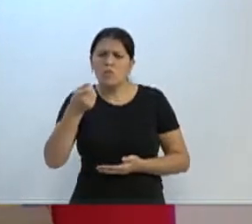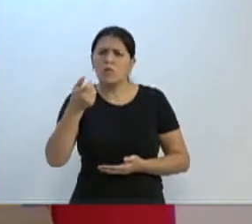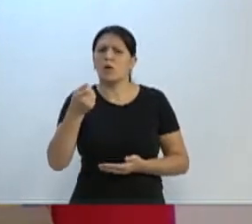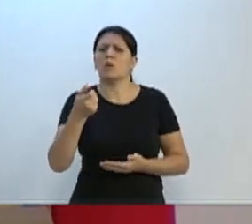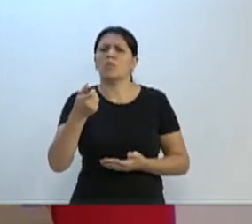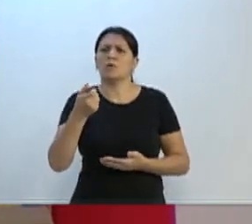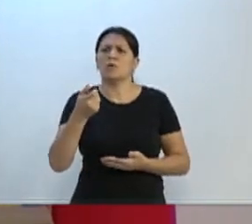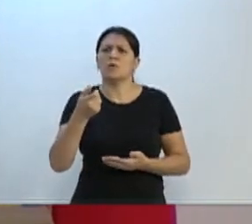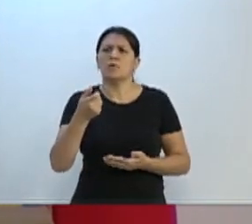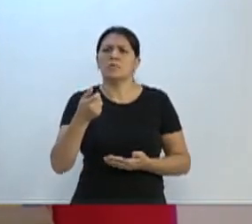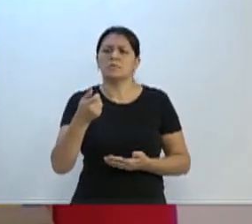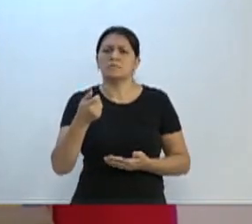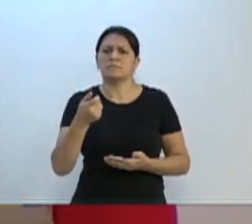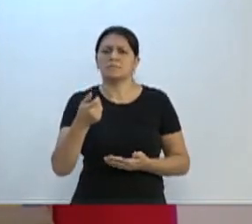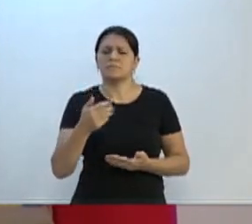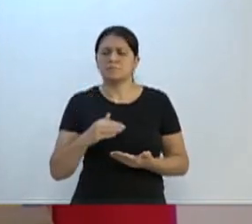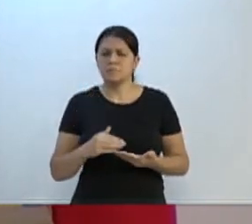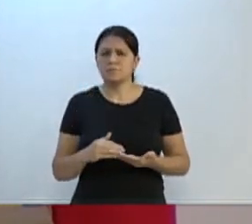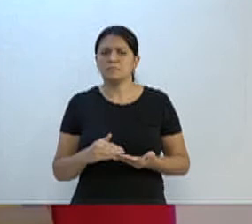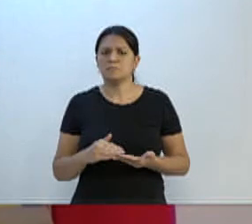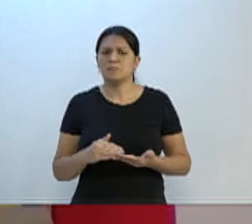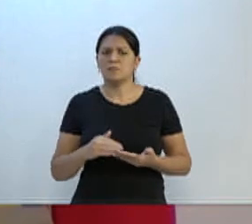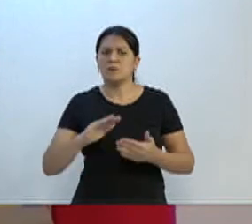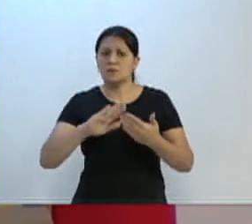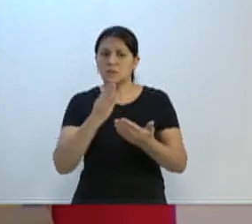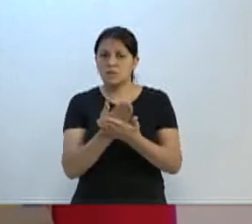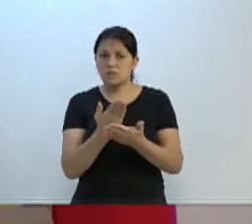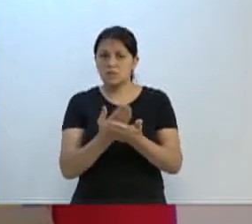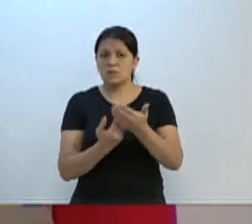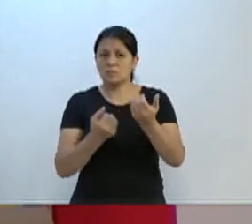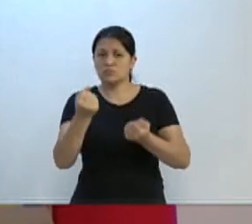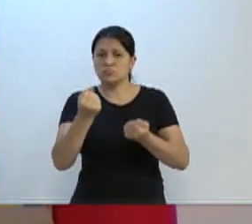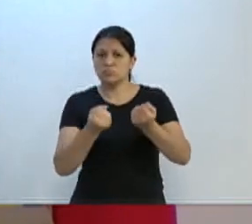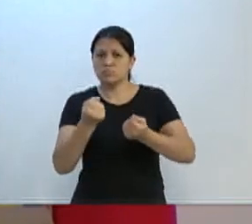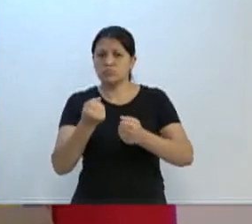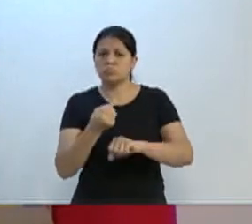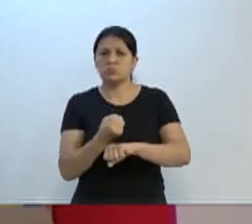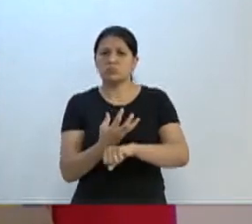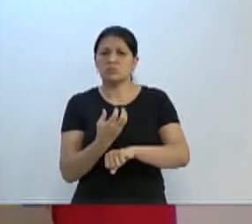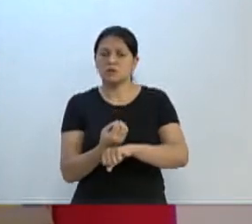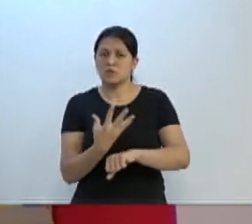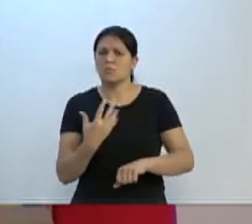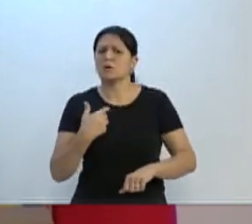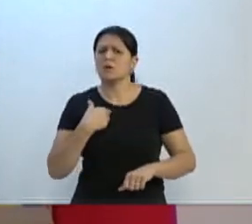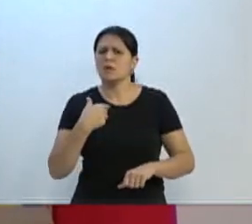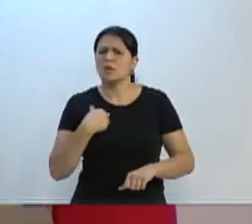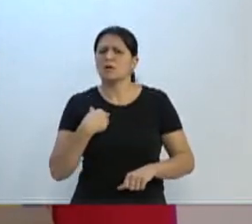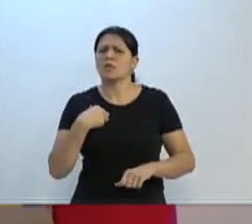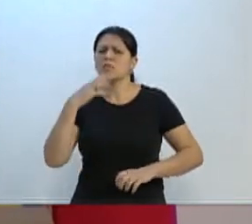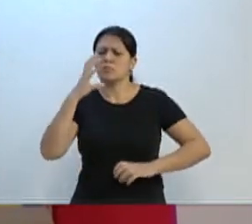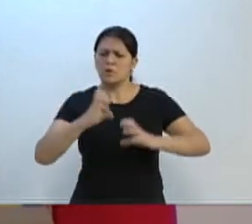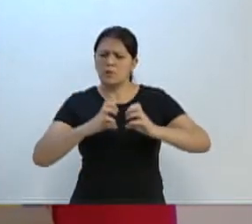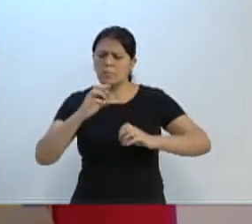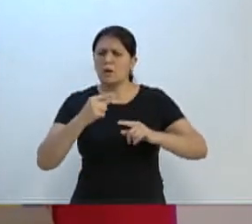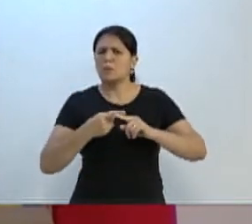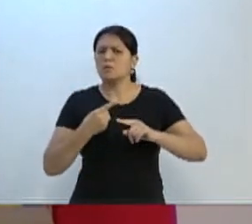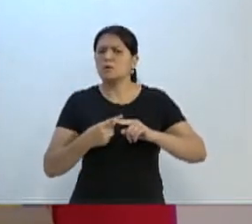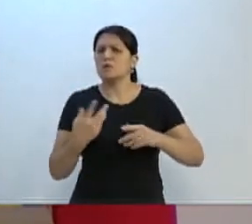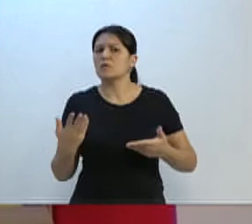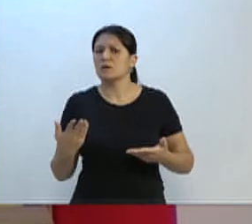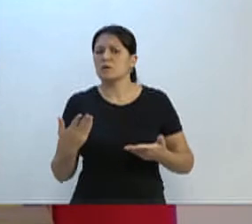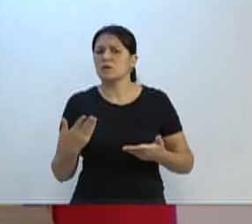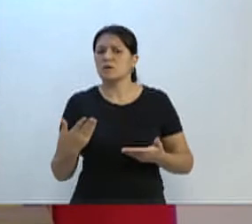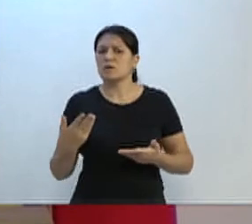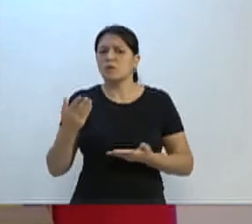de trânsito do CETERB. Muitas vezes eu briguei aqui para o investimento maior que